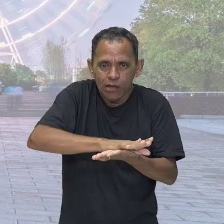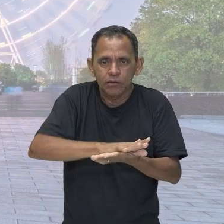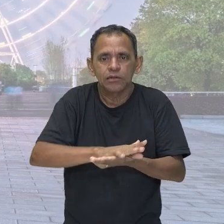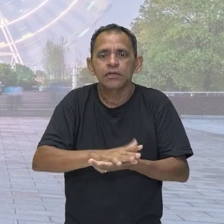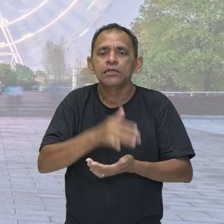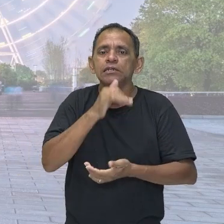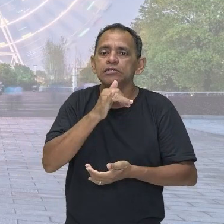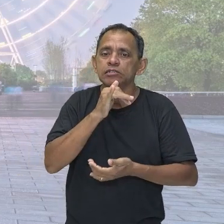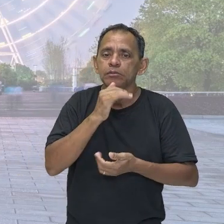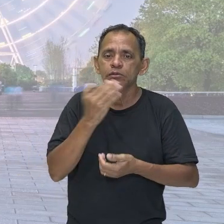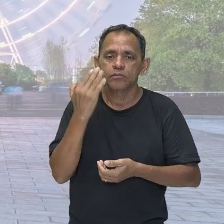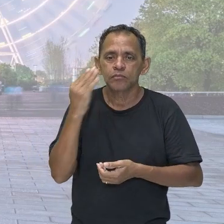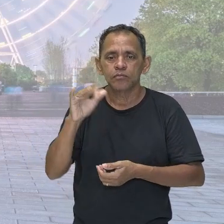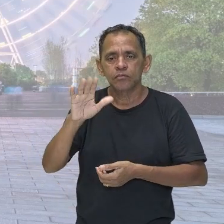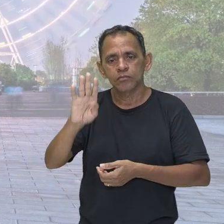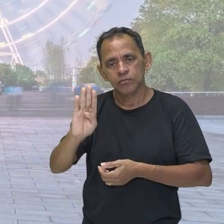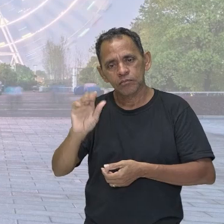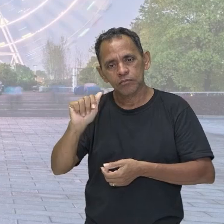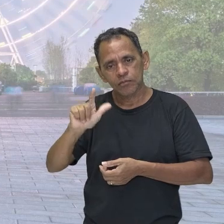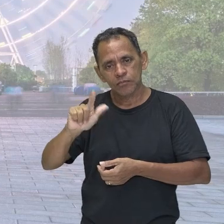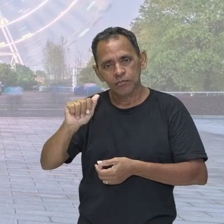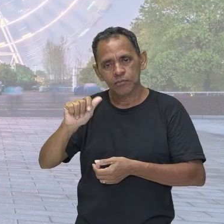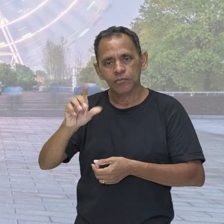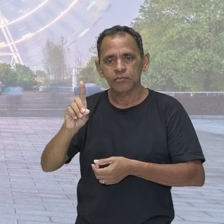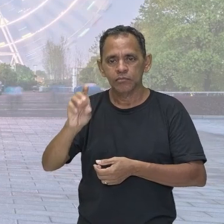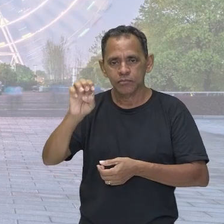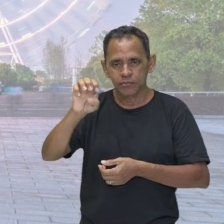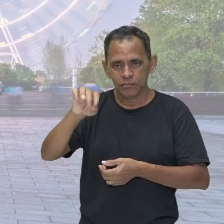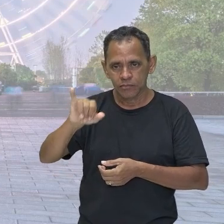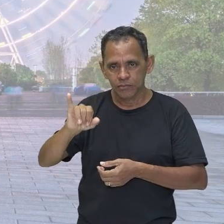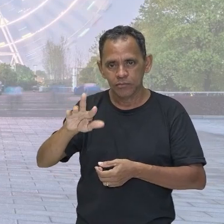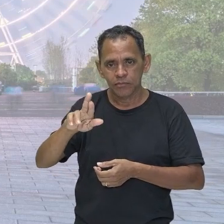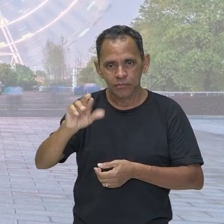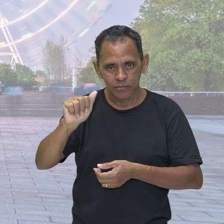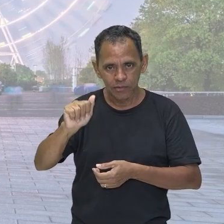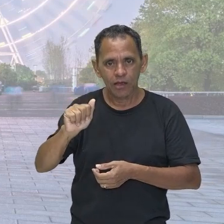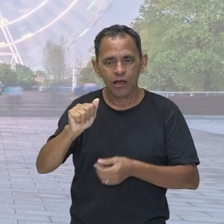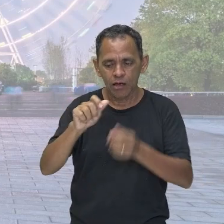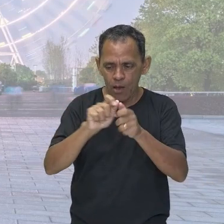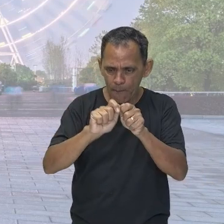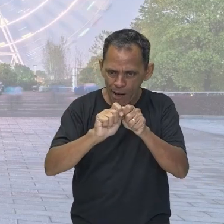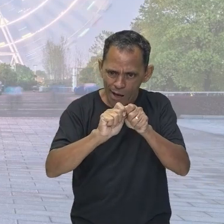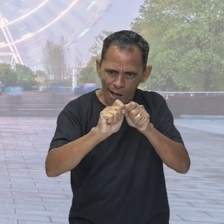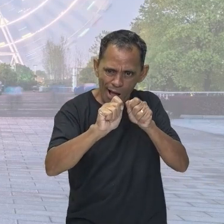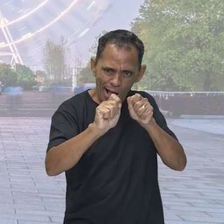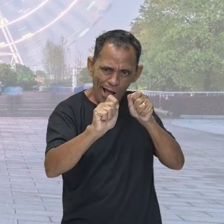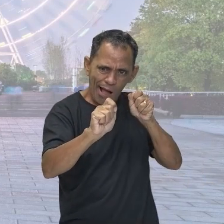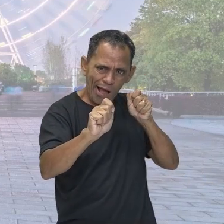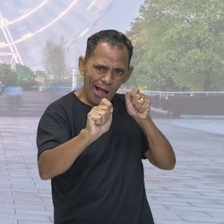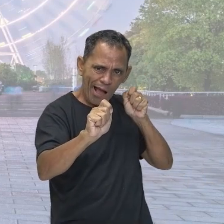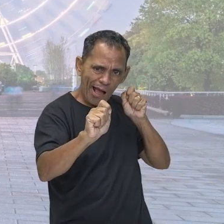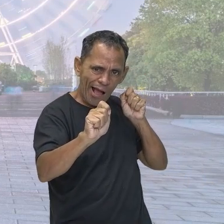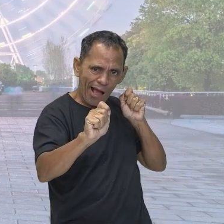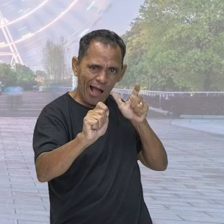baladeira, coloca ali um objeto, uma pedra, puxa a mola e solta, ele vai fazer com essa pedra se desloque e se movimente